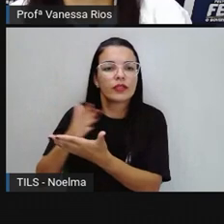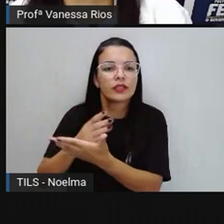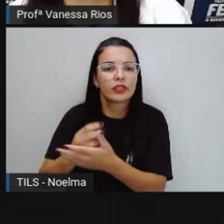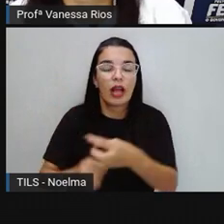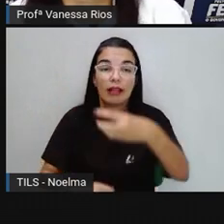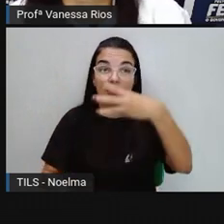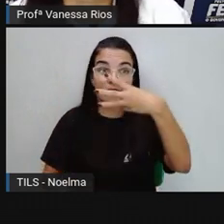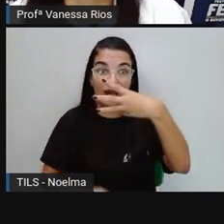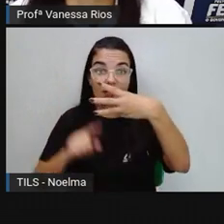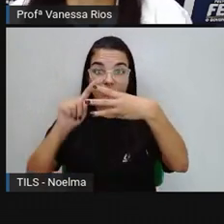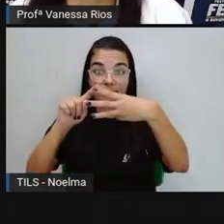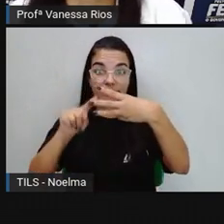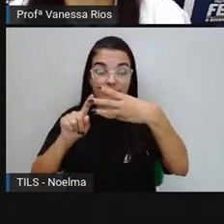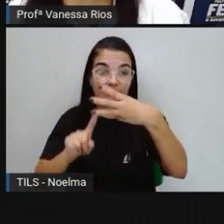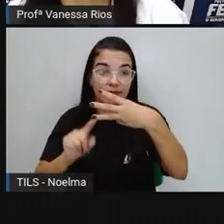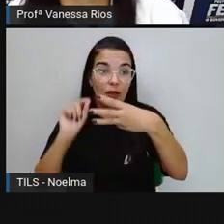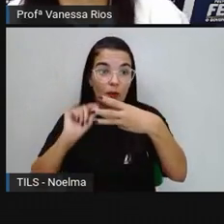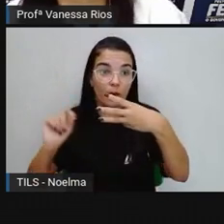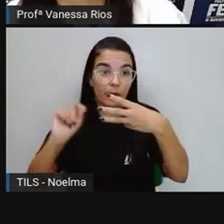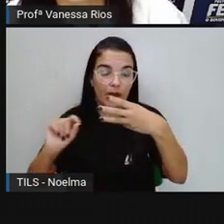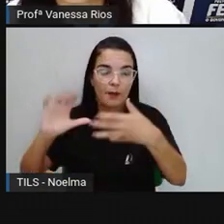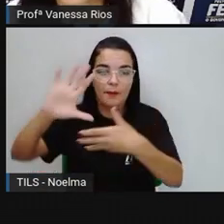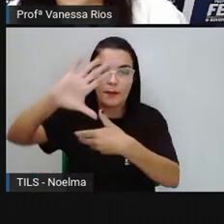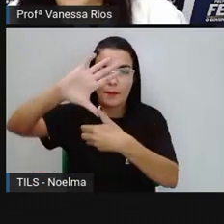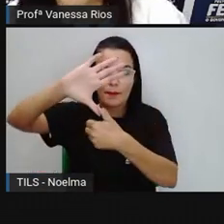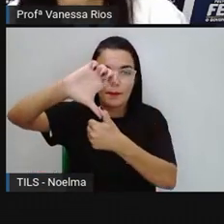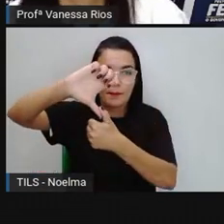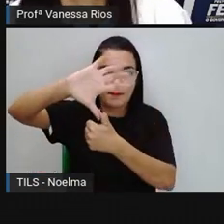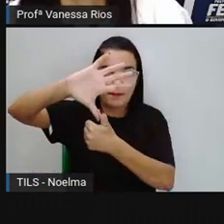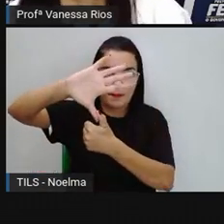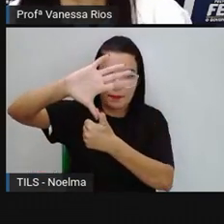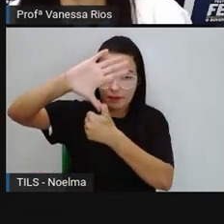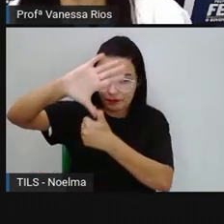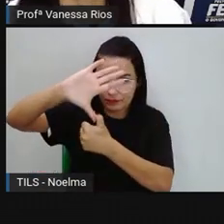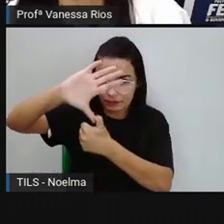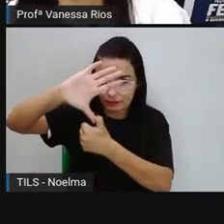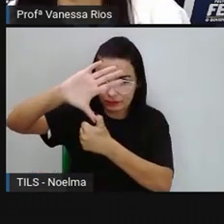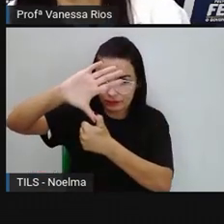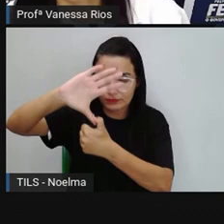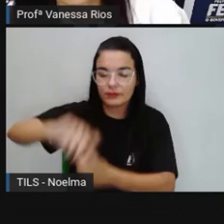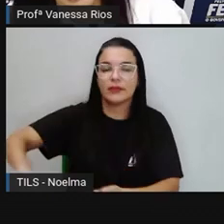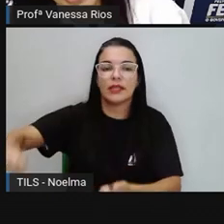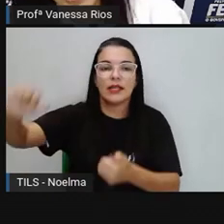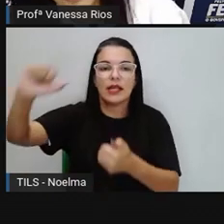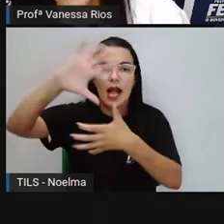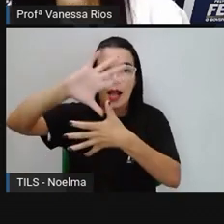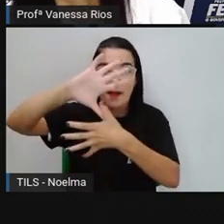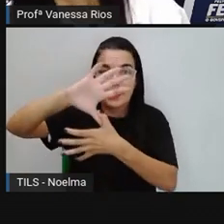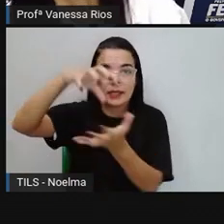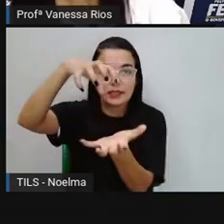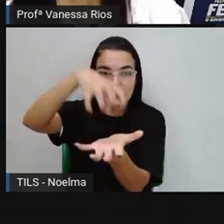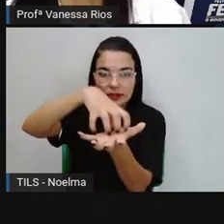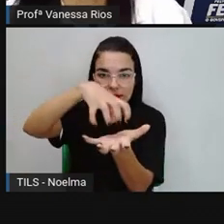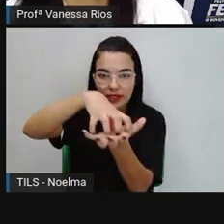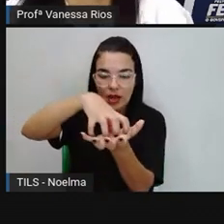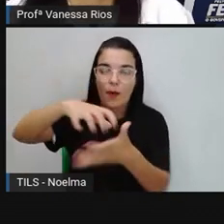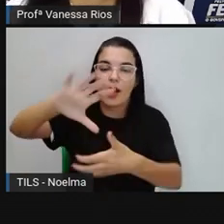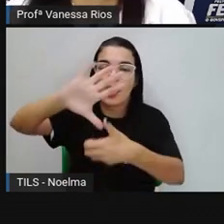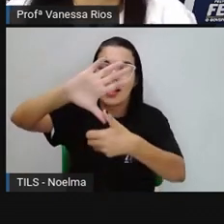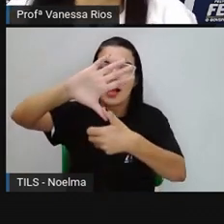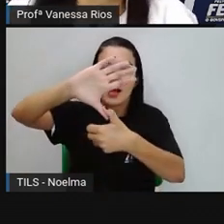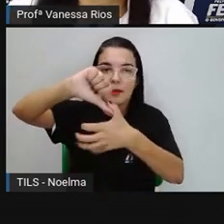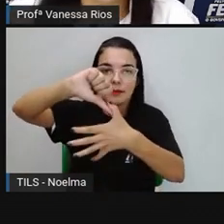três Américas. A América do Norte, a América Central e a